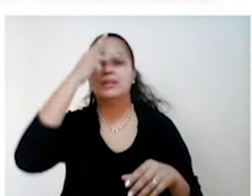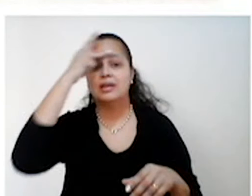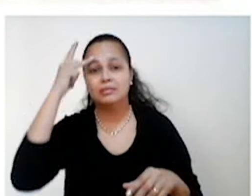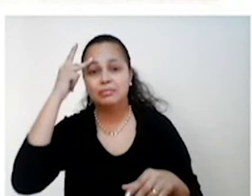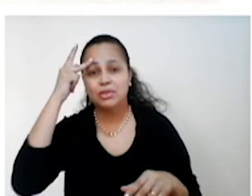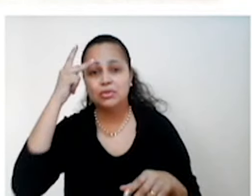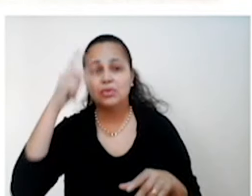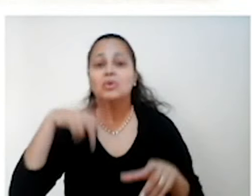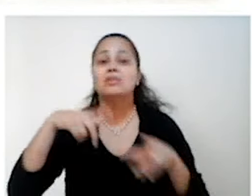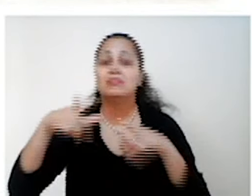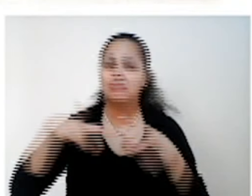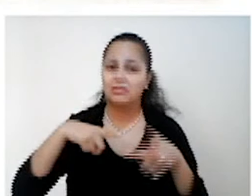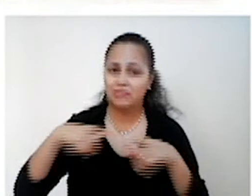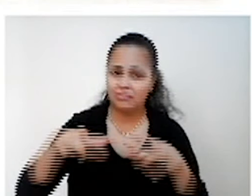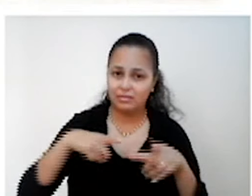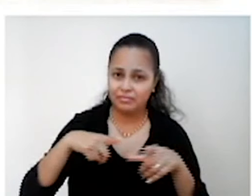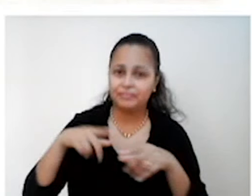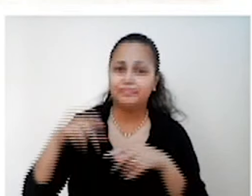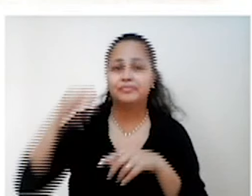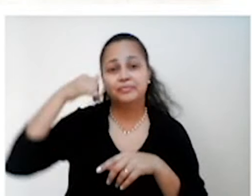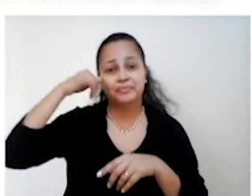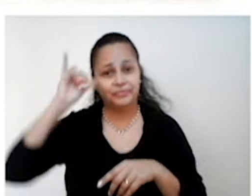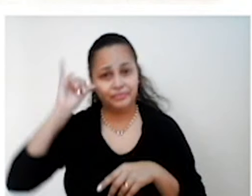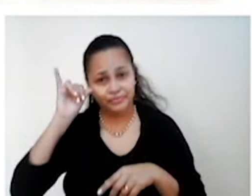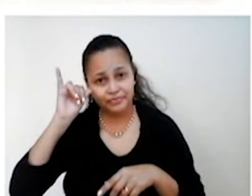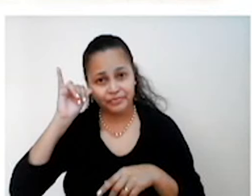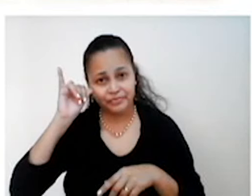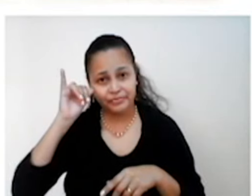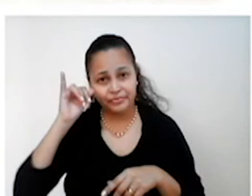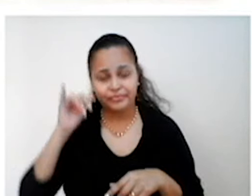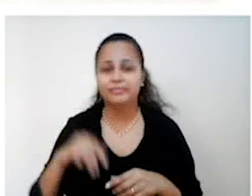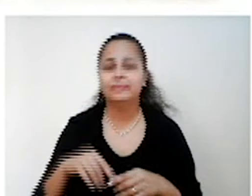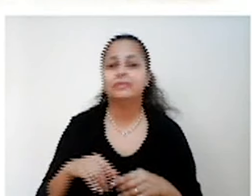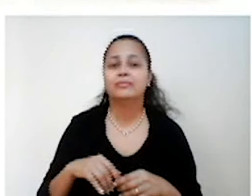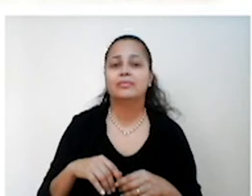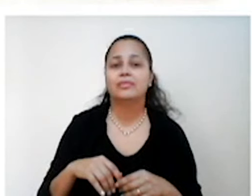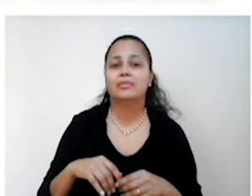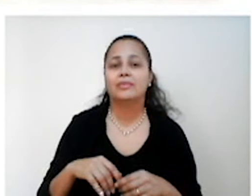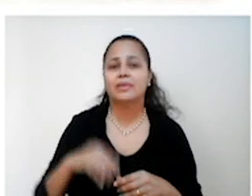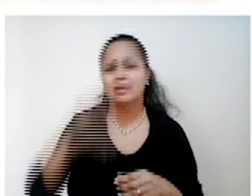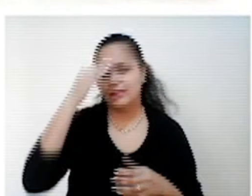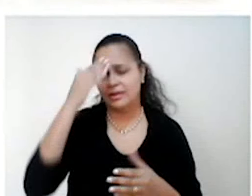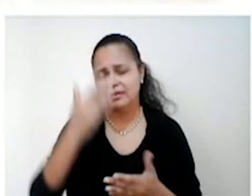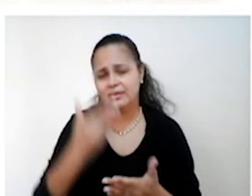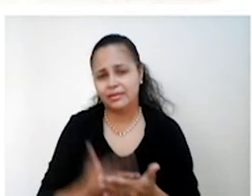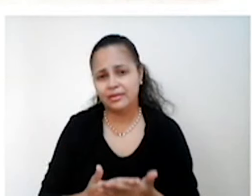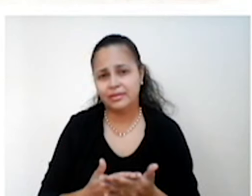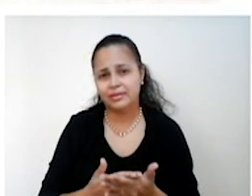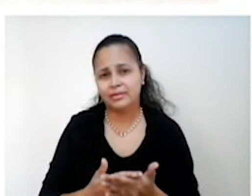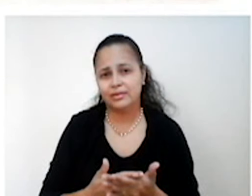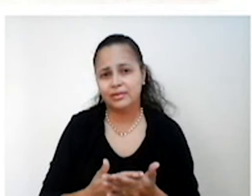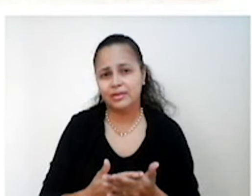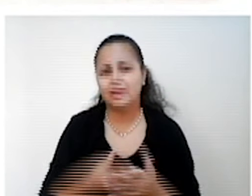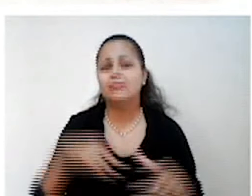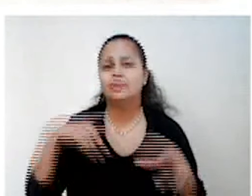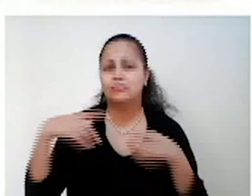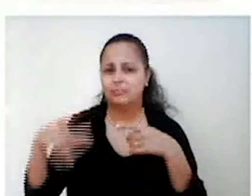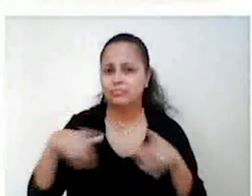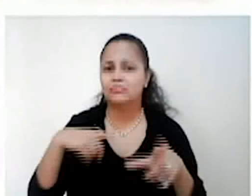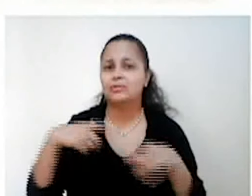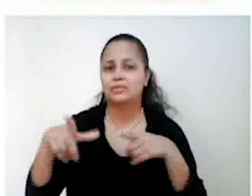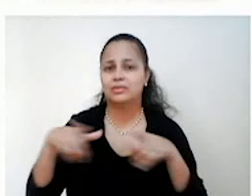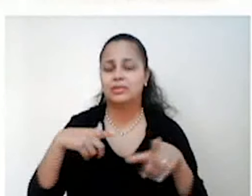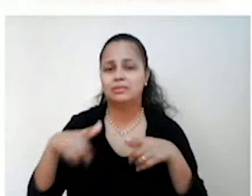camponeses e intelectuais que eram convictos defensores da revolução dos trabalhadores, do proletário e